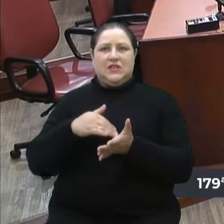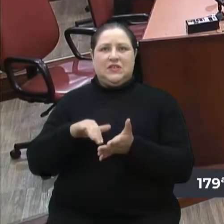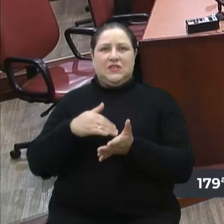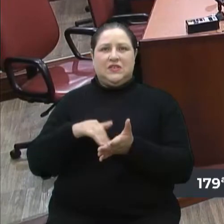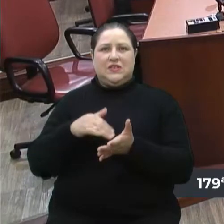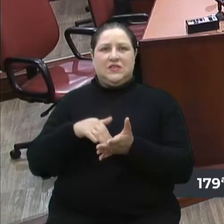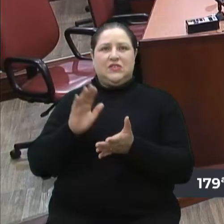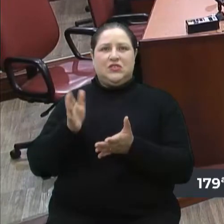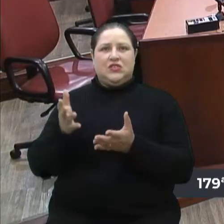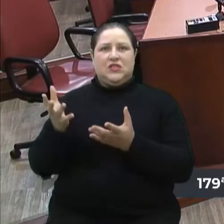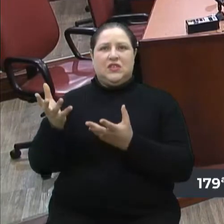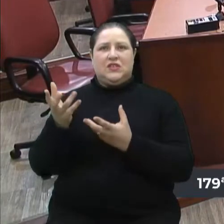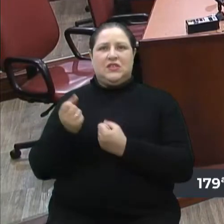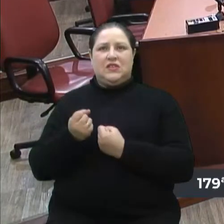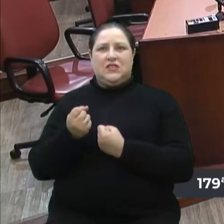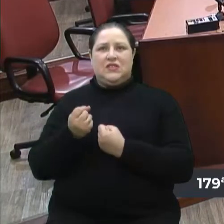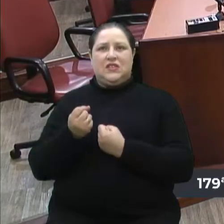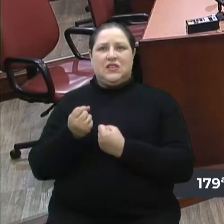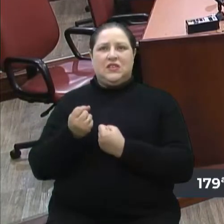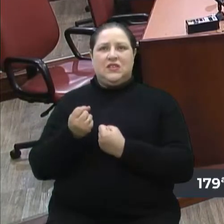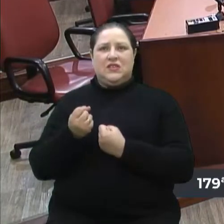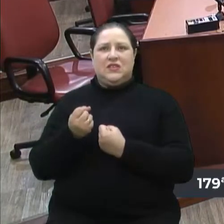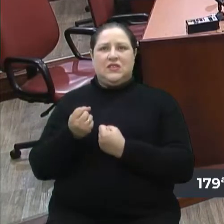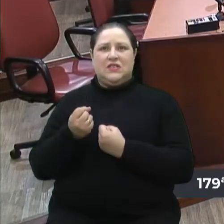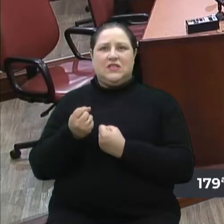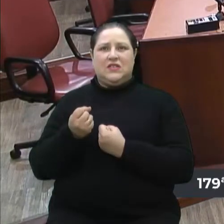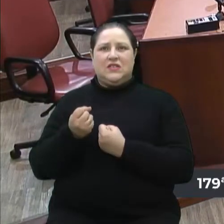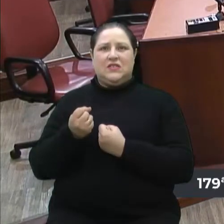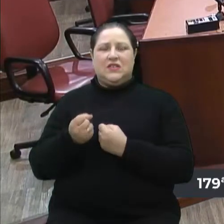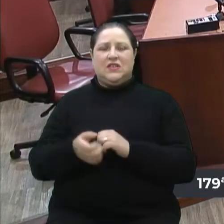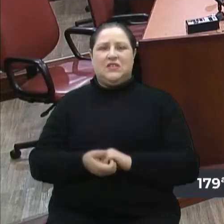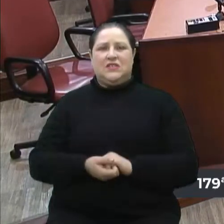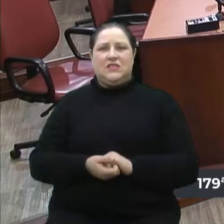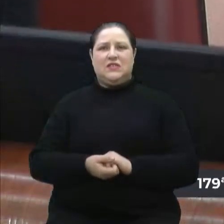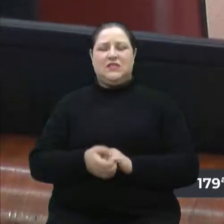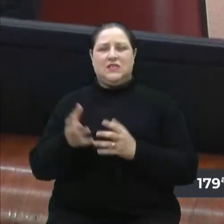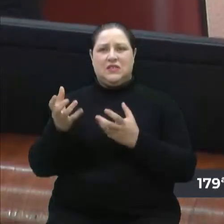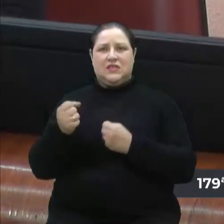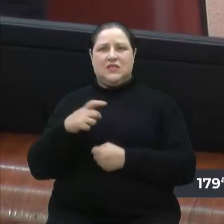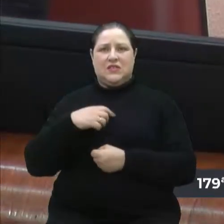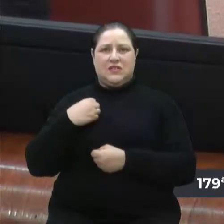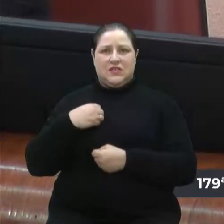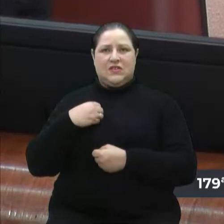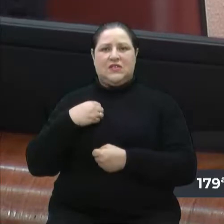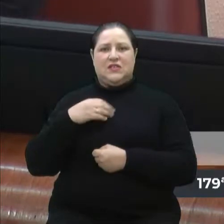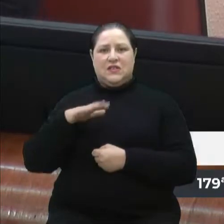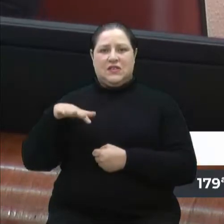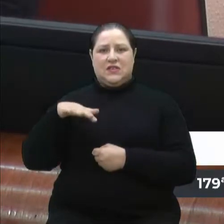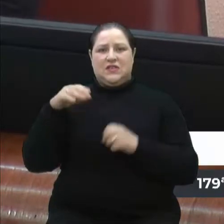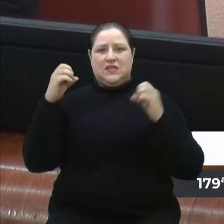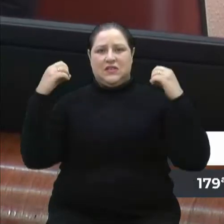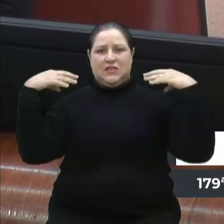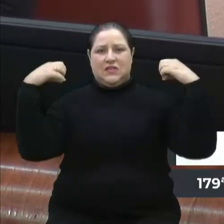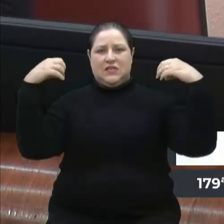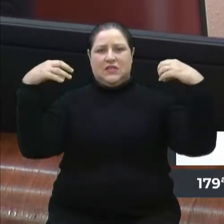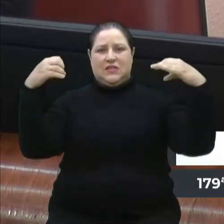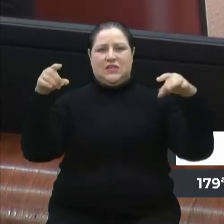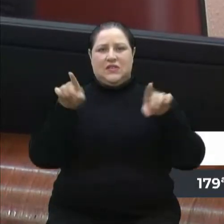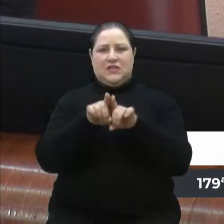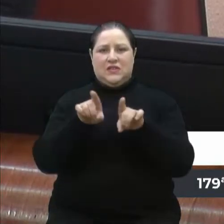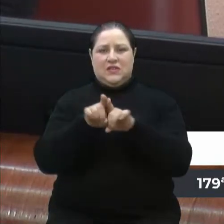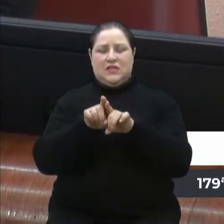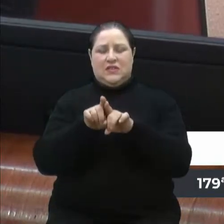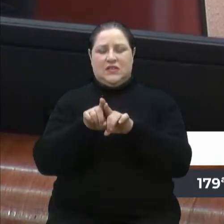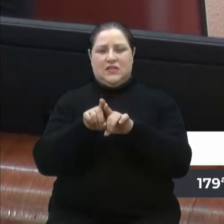aderiram o Câmara vai aos bairros. Recebemos a presença do setor de iluminação e a presença do setor do